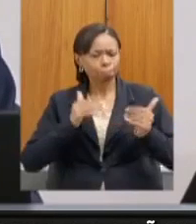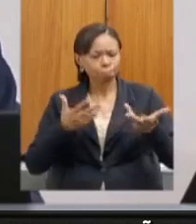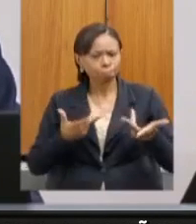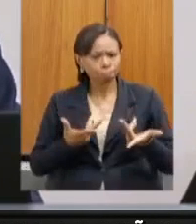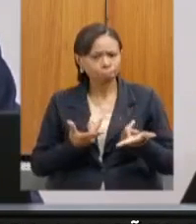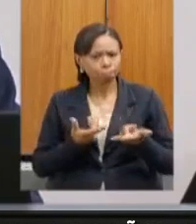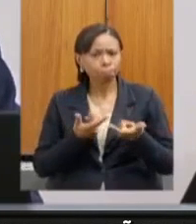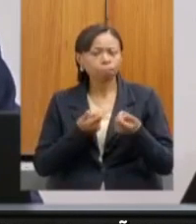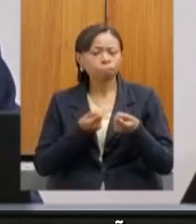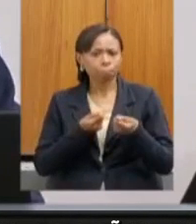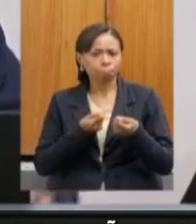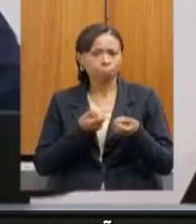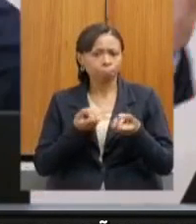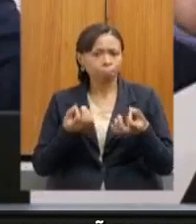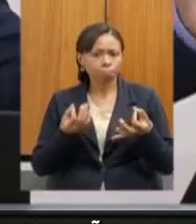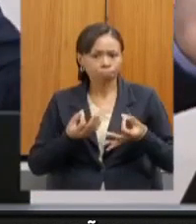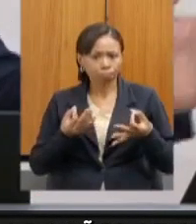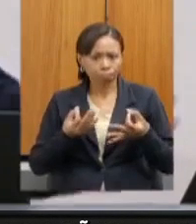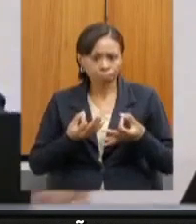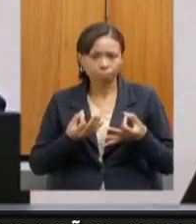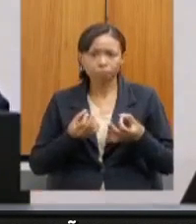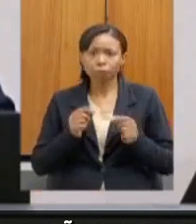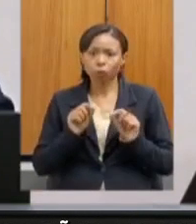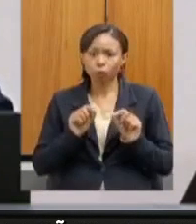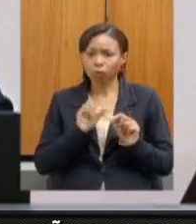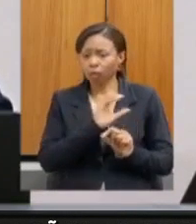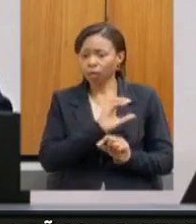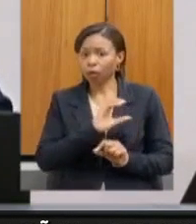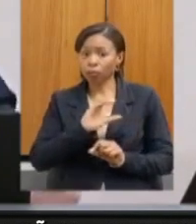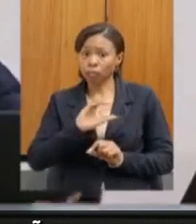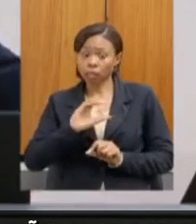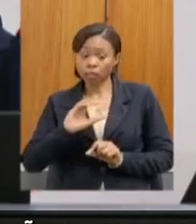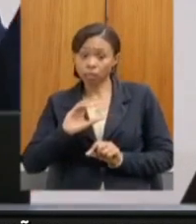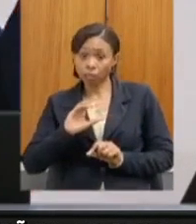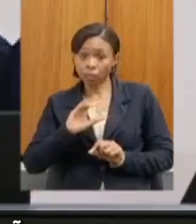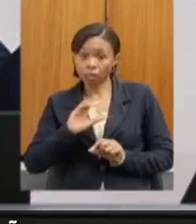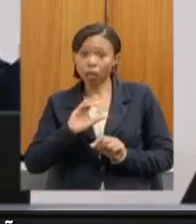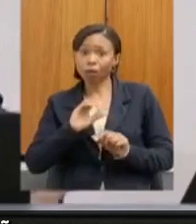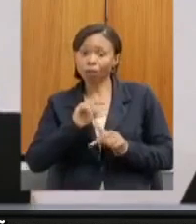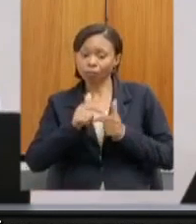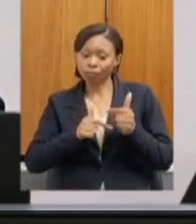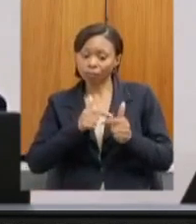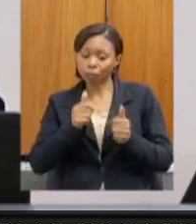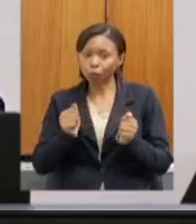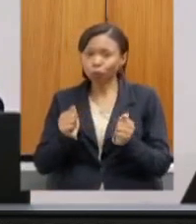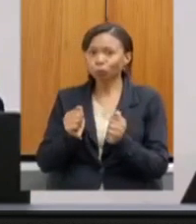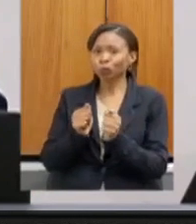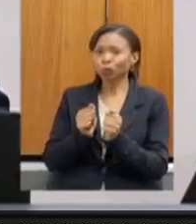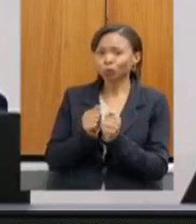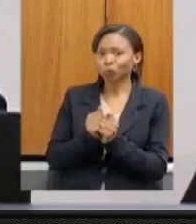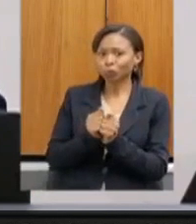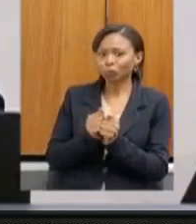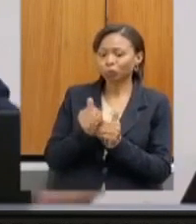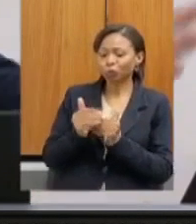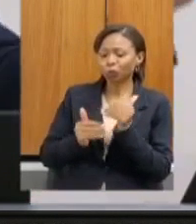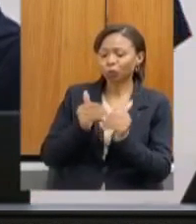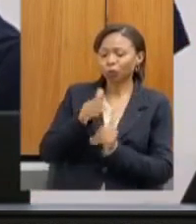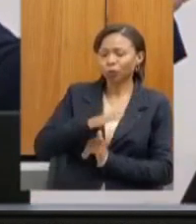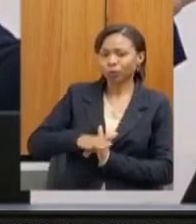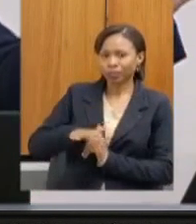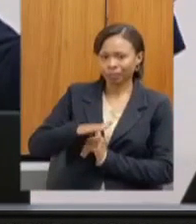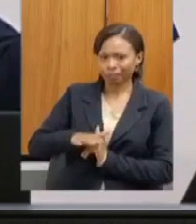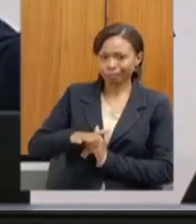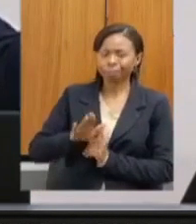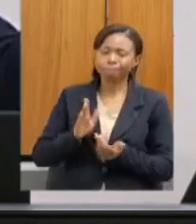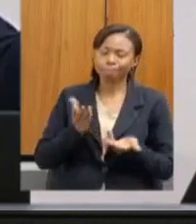quando a coordenação, ela desenvolve um trabalho junto com as crianças. Então, parabenizar e dizer que o Coronel Henrique